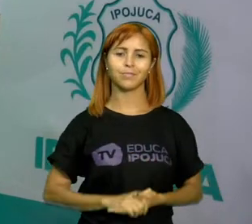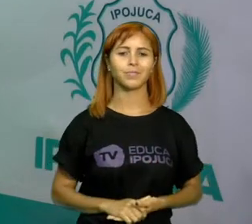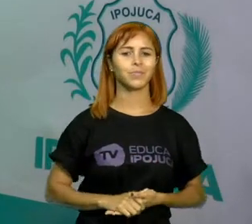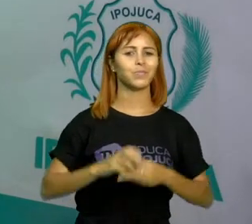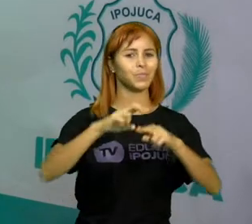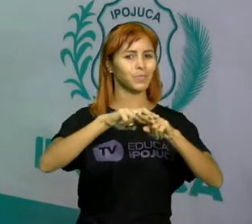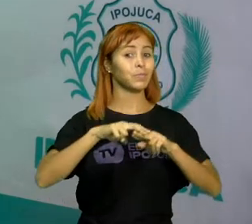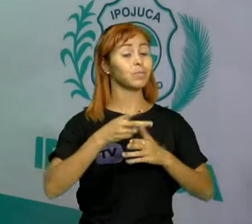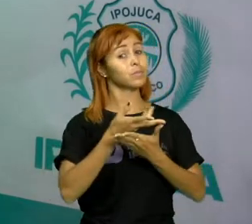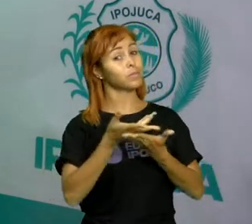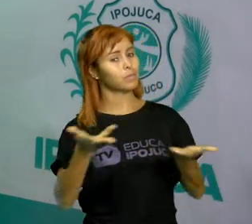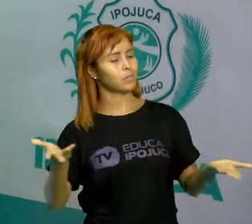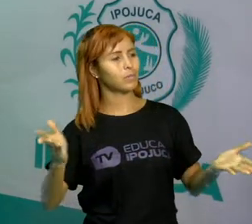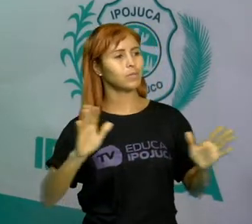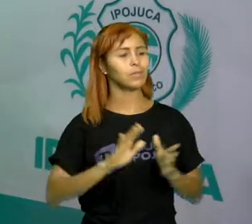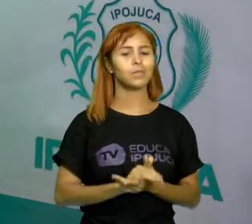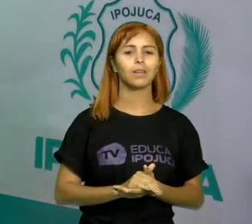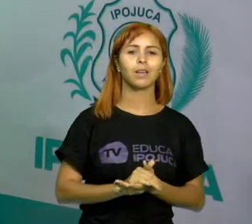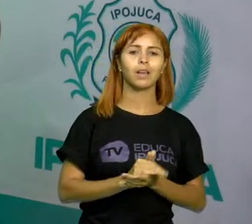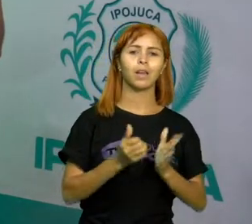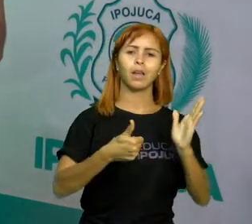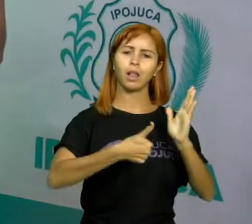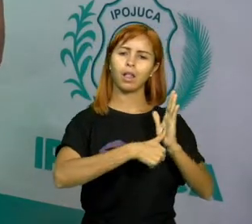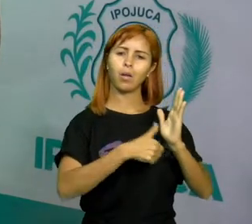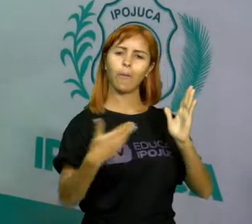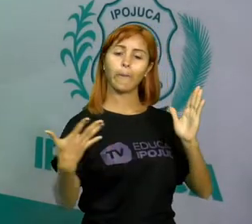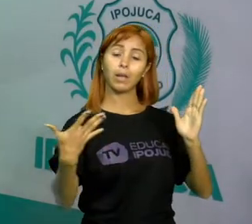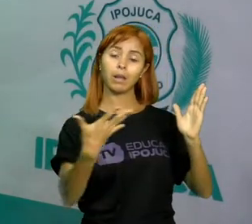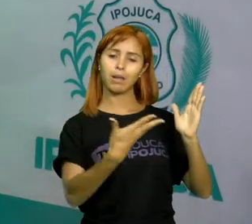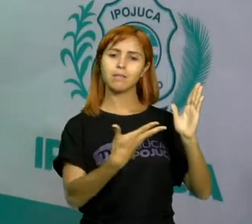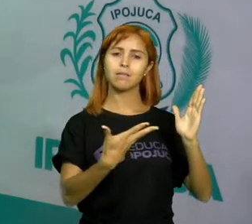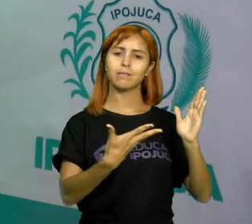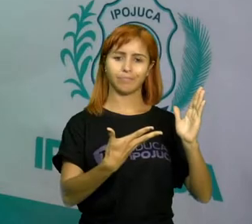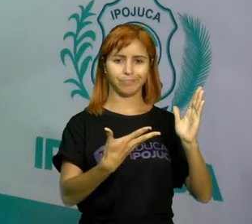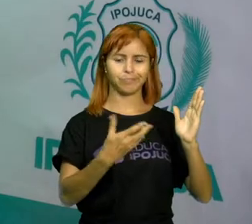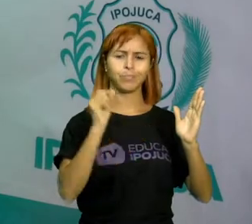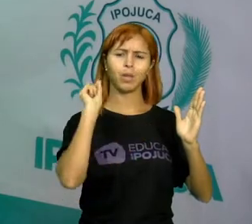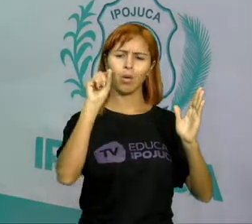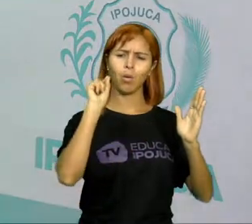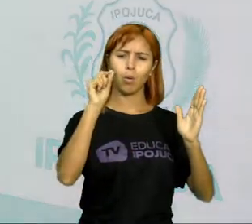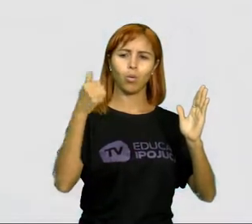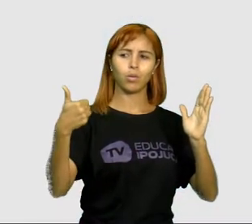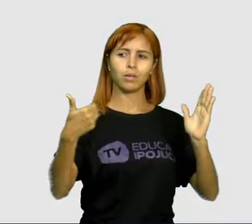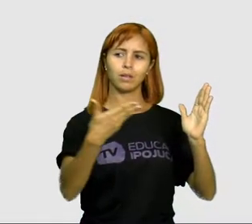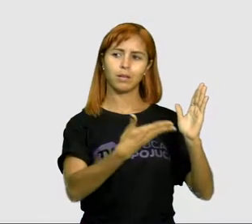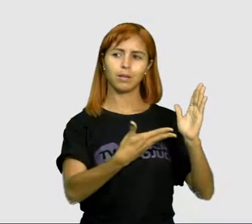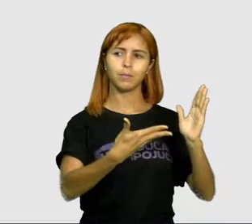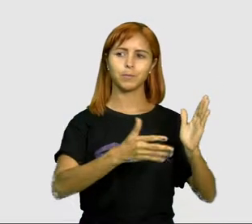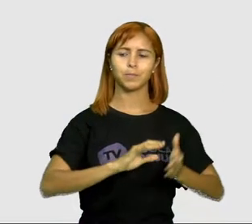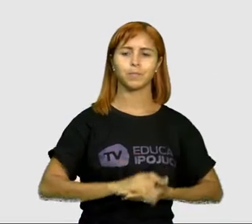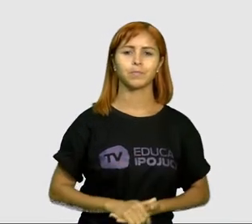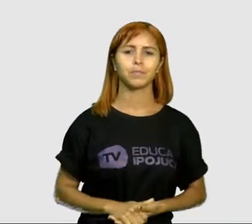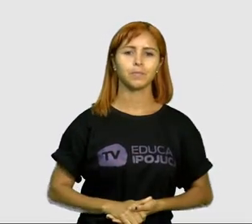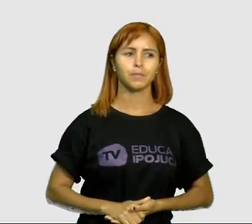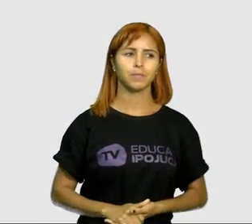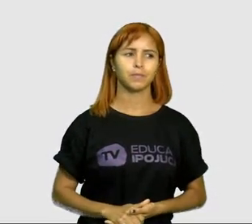Portanto, que documento é este? Aqui seria o que, pessoal? Que documento é este?